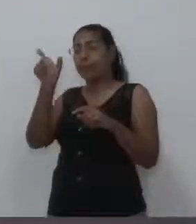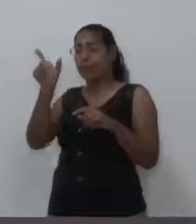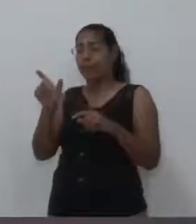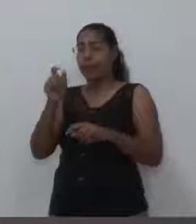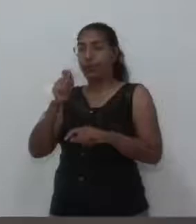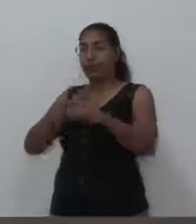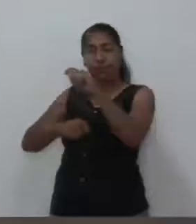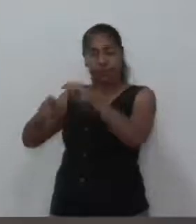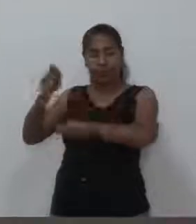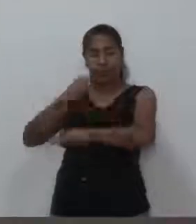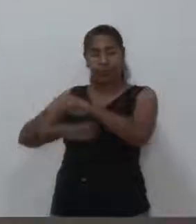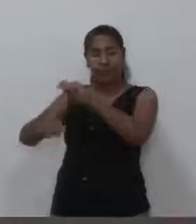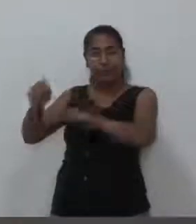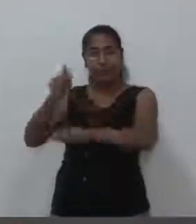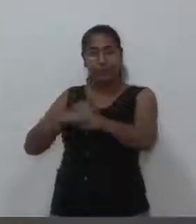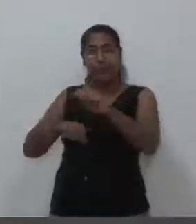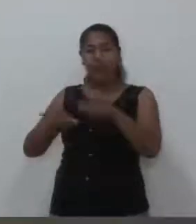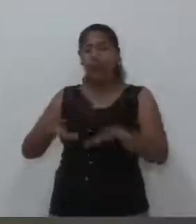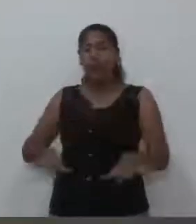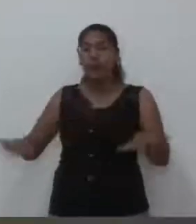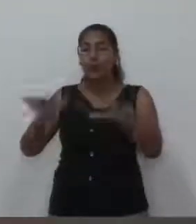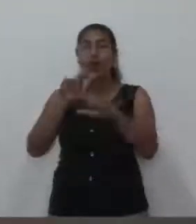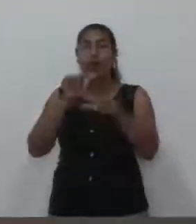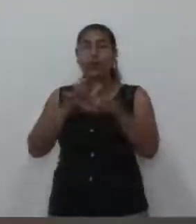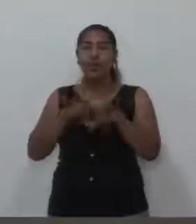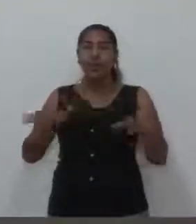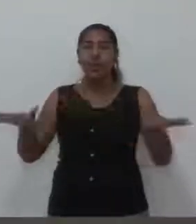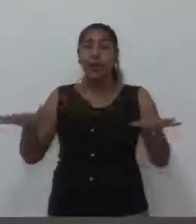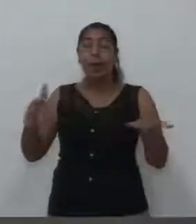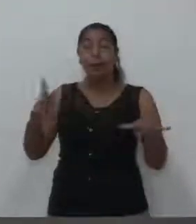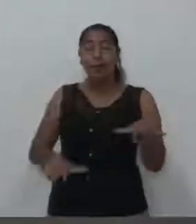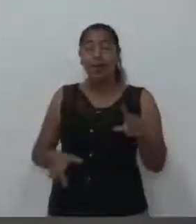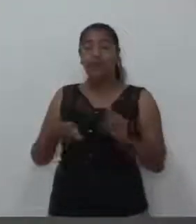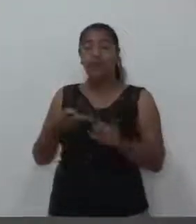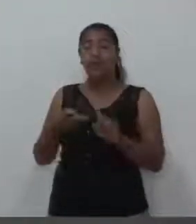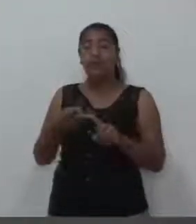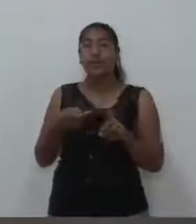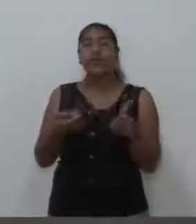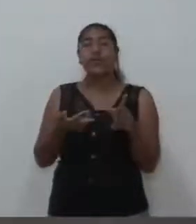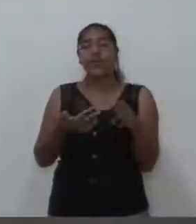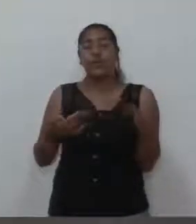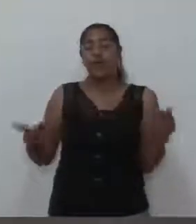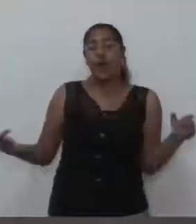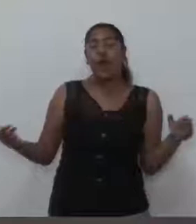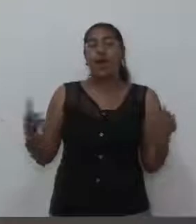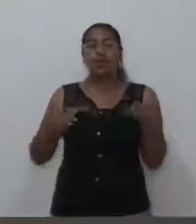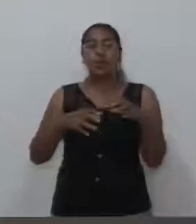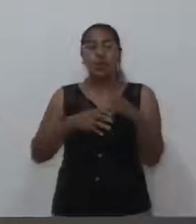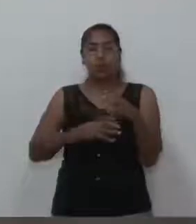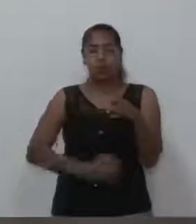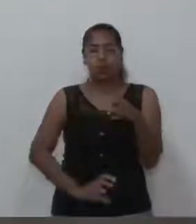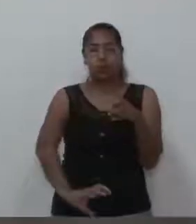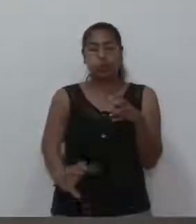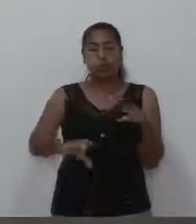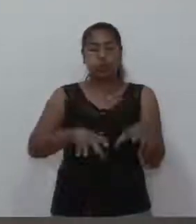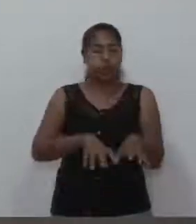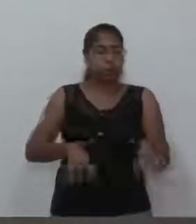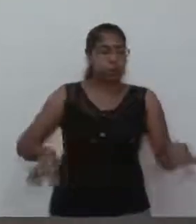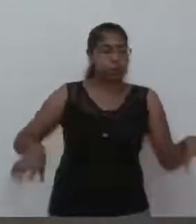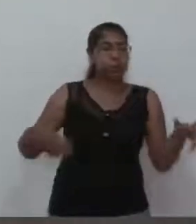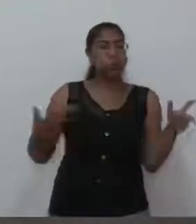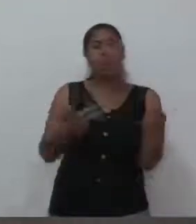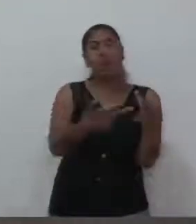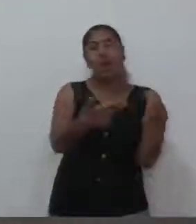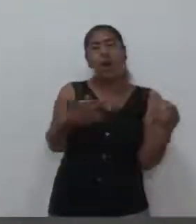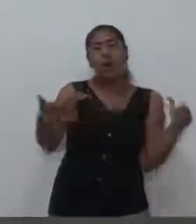de hoje, e de investimento em níveis adequados na questão da captação, de se cuidar dos